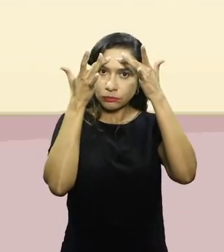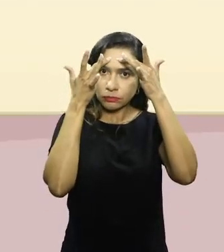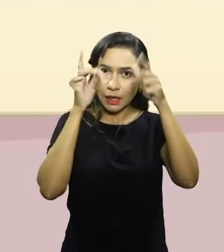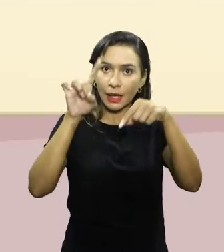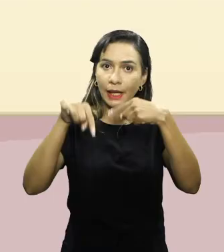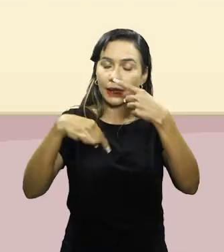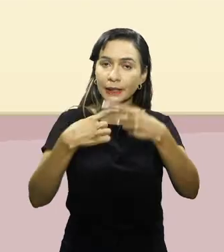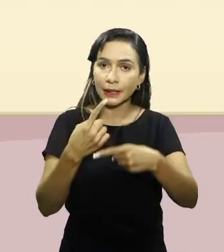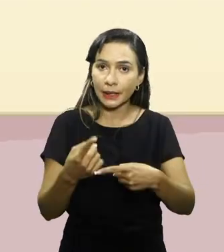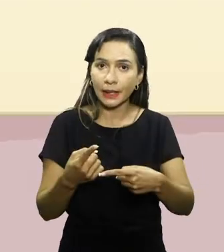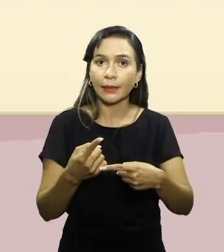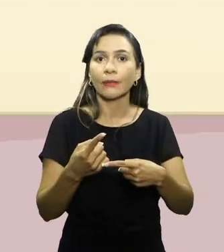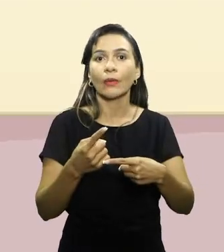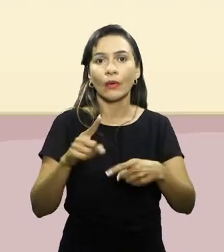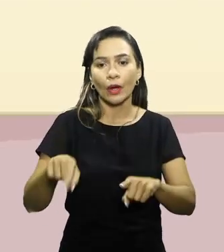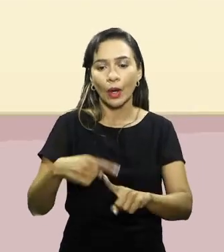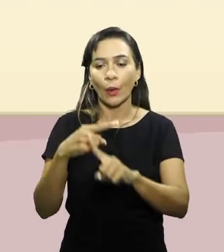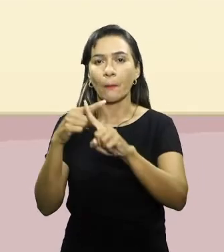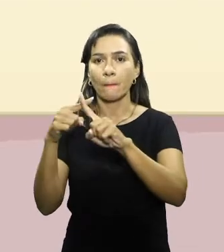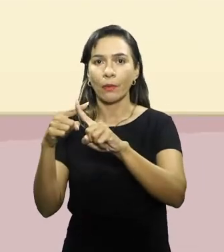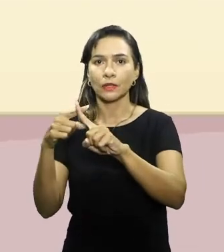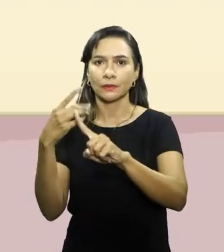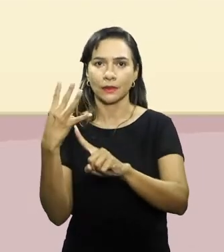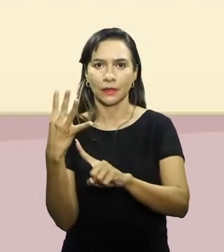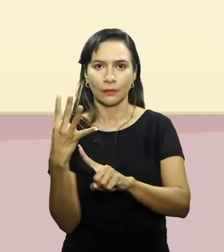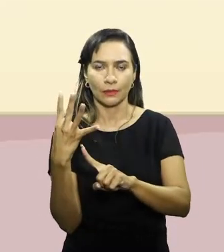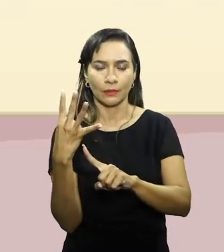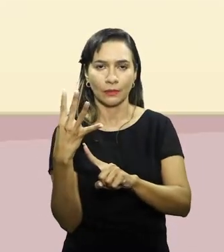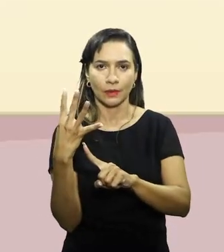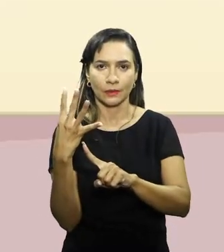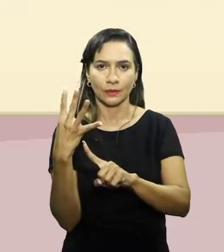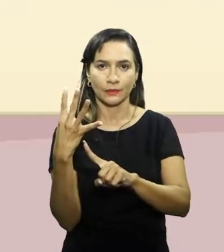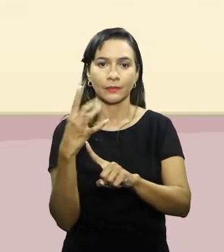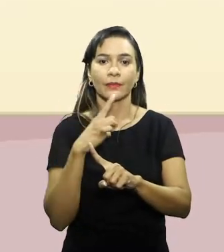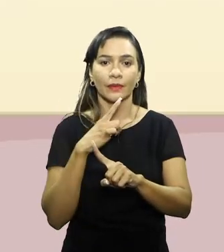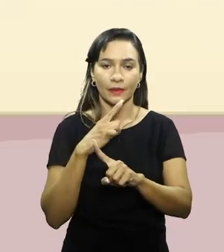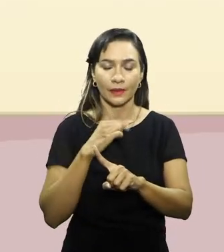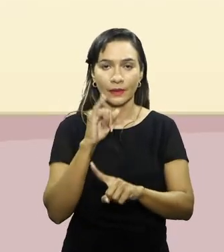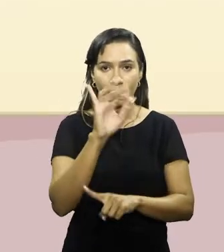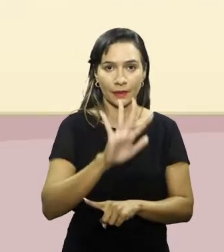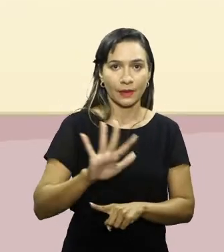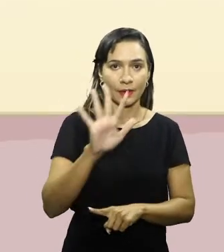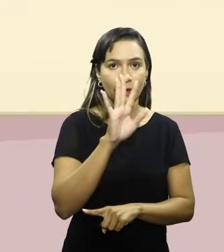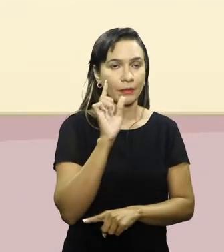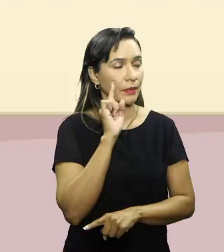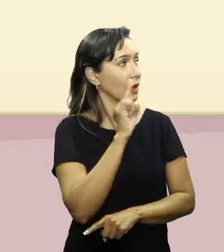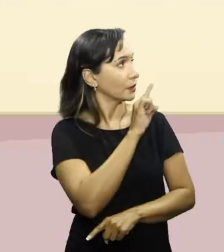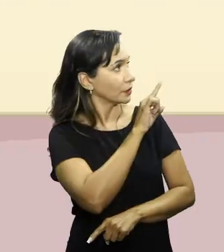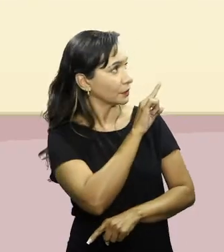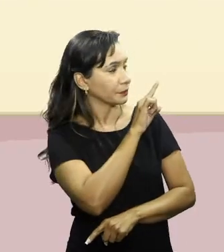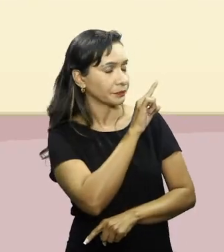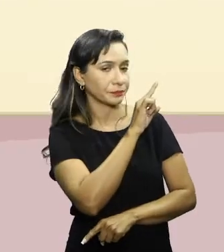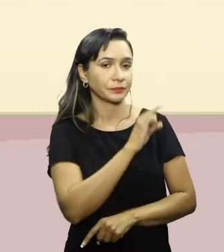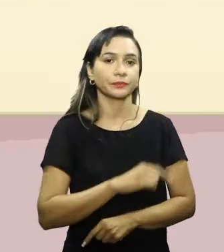e, então, multiplique esse número por 4. Temos duas imagens nesse slide apontando quais são os